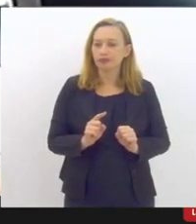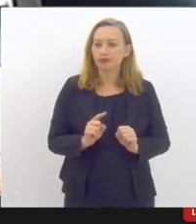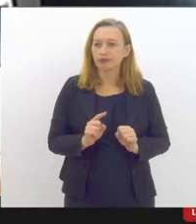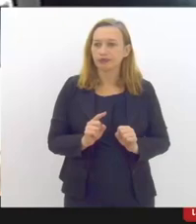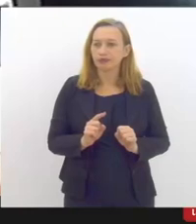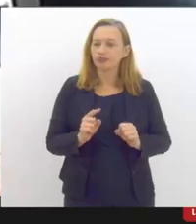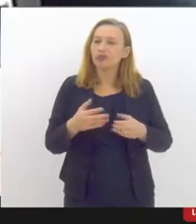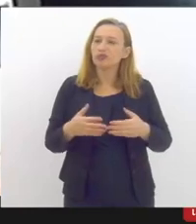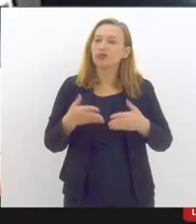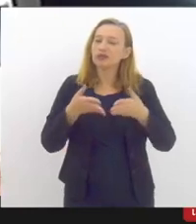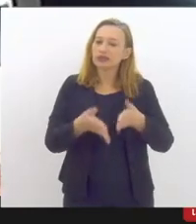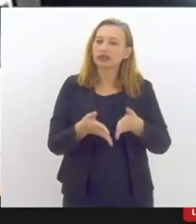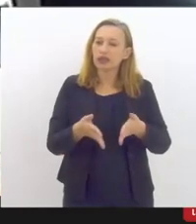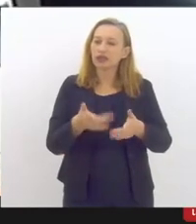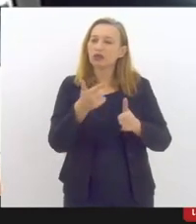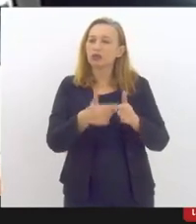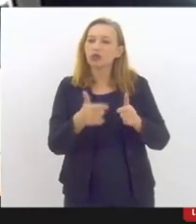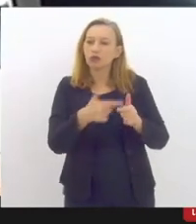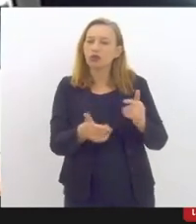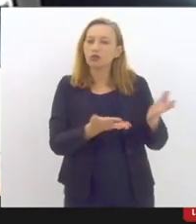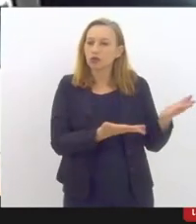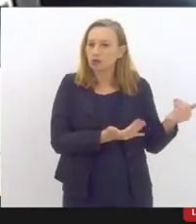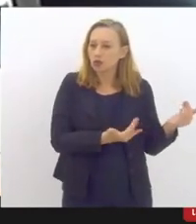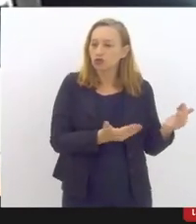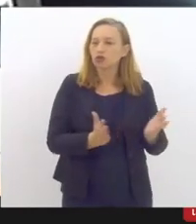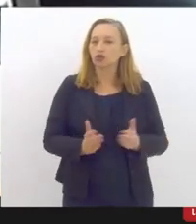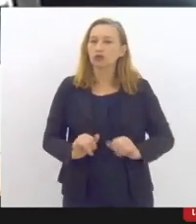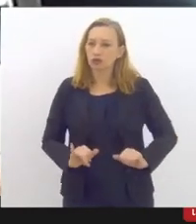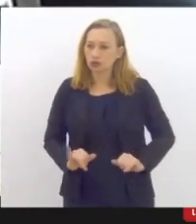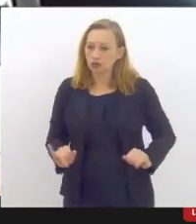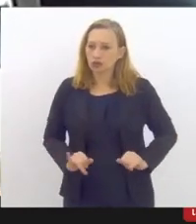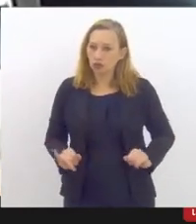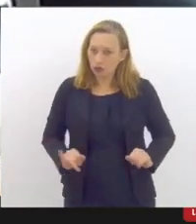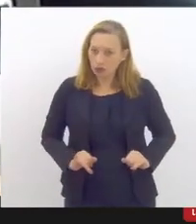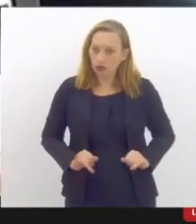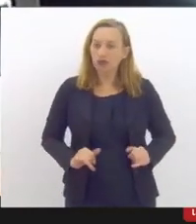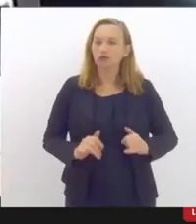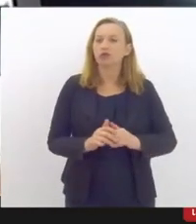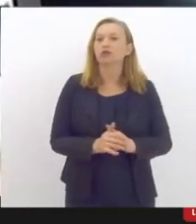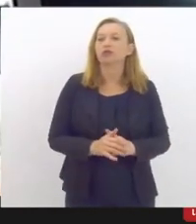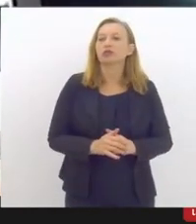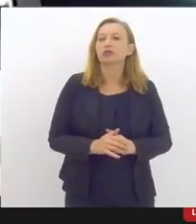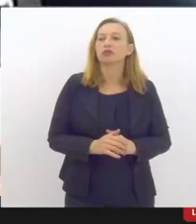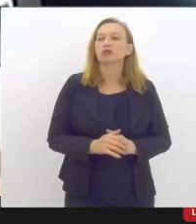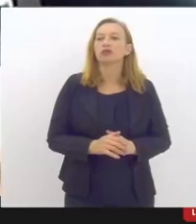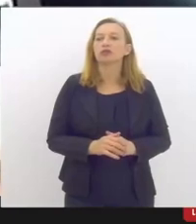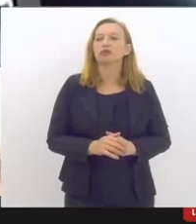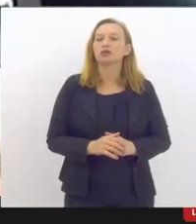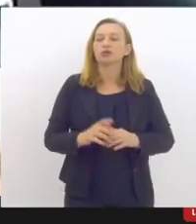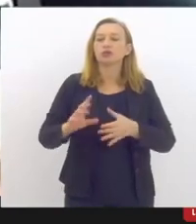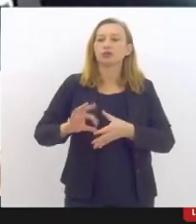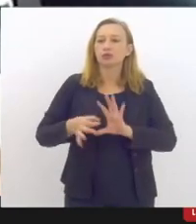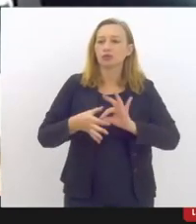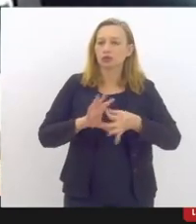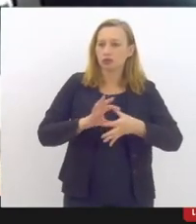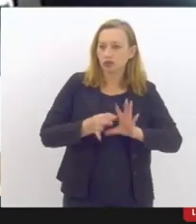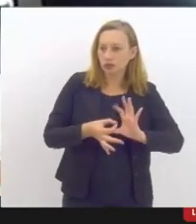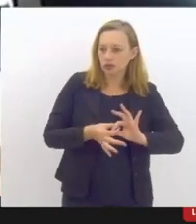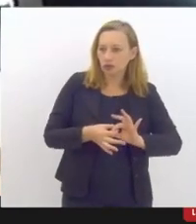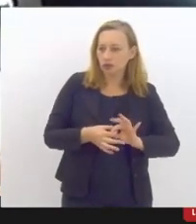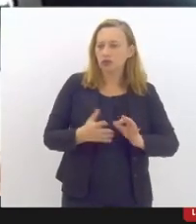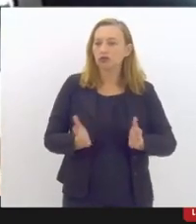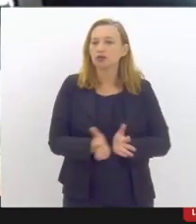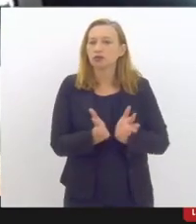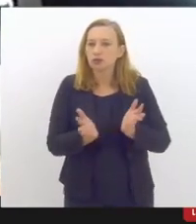centralizar o problema no jovem que está em sofrimento. E está em sofrimento associado a um contexto super precário